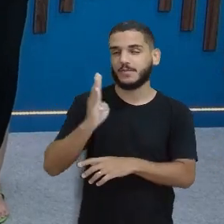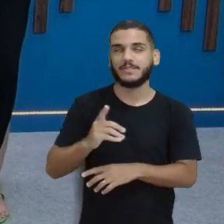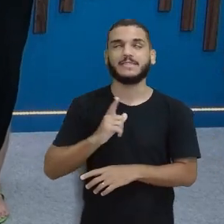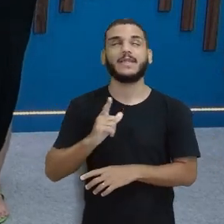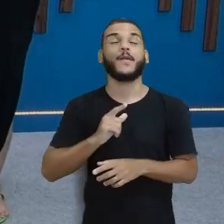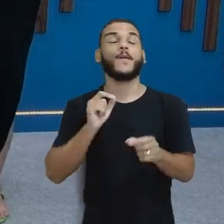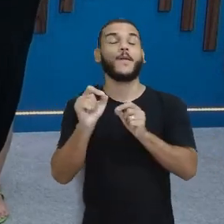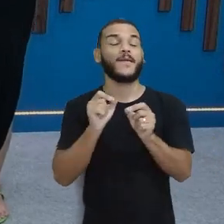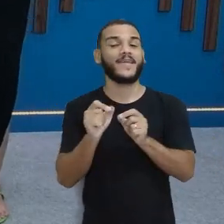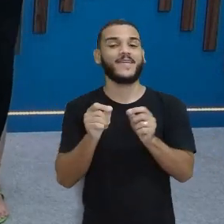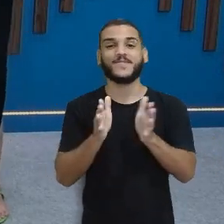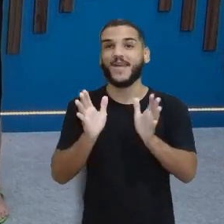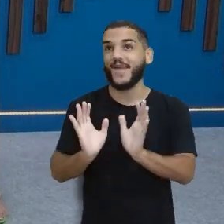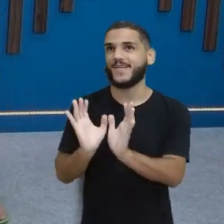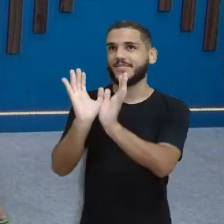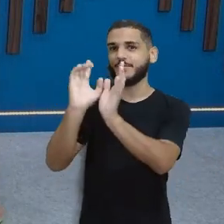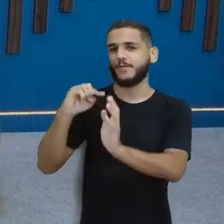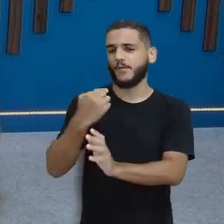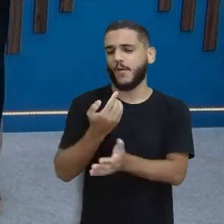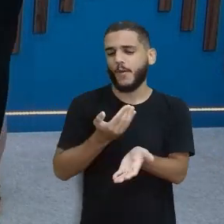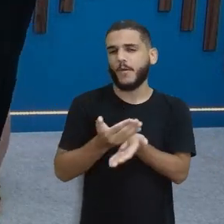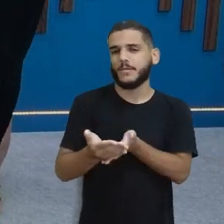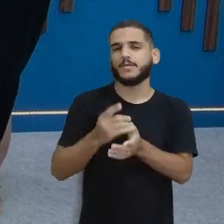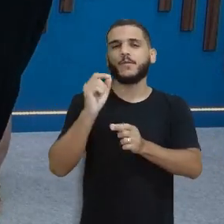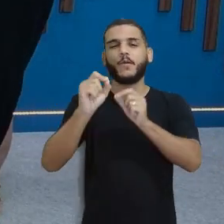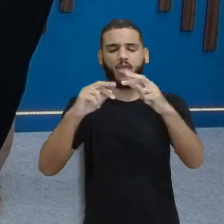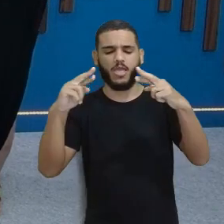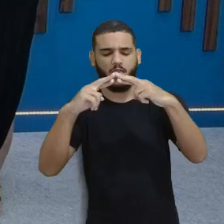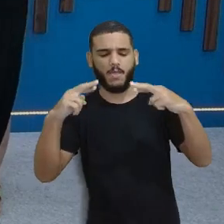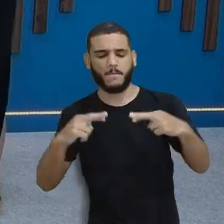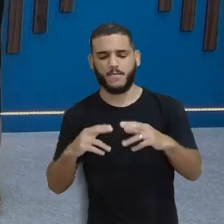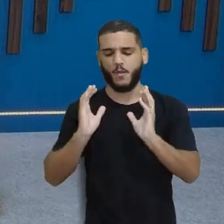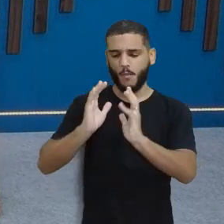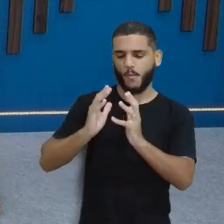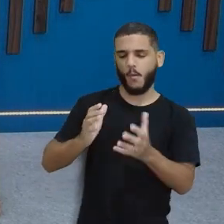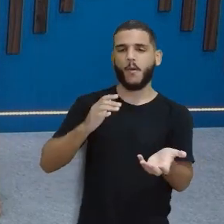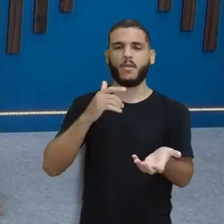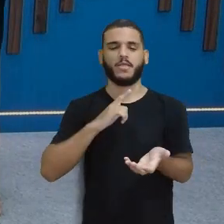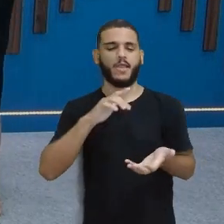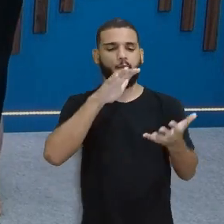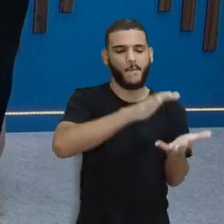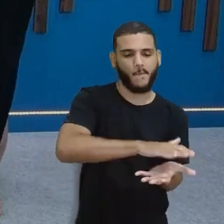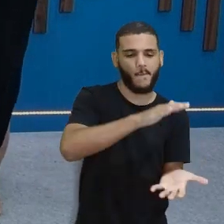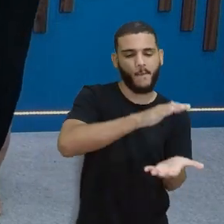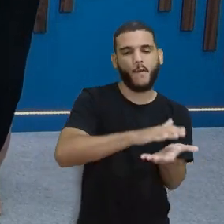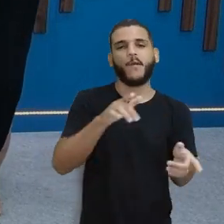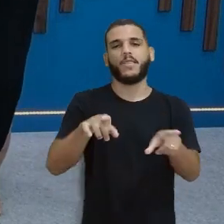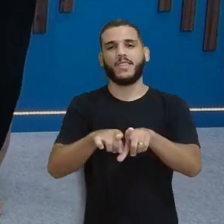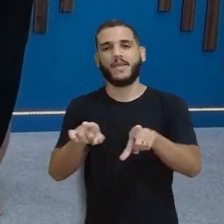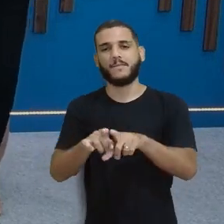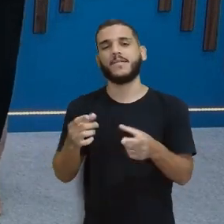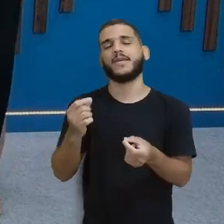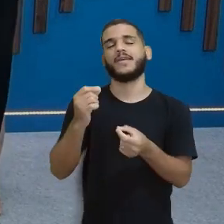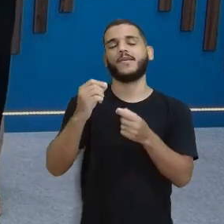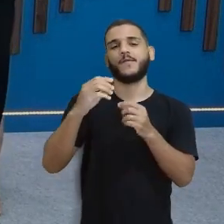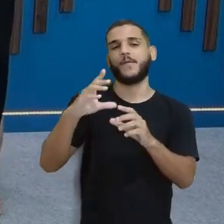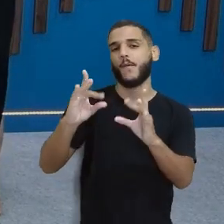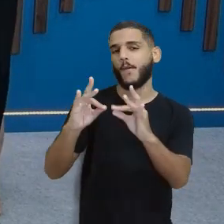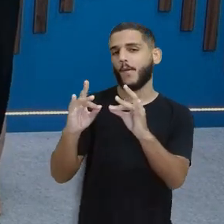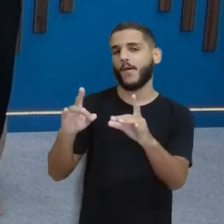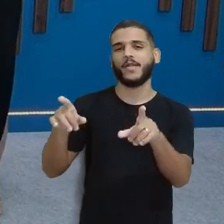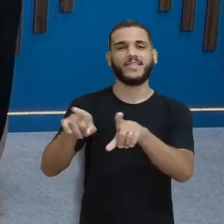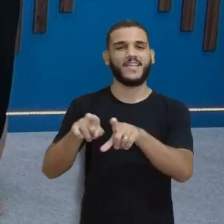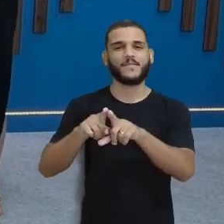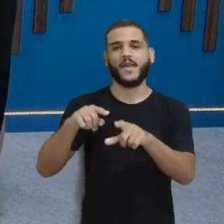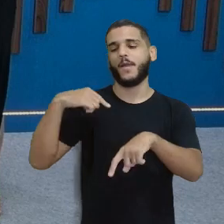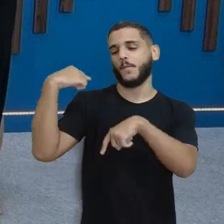Copa. Com certeza, né? E a gente já começou aqui rimando com bola, bola que rima com mola, mola que rima com cola, cola